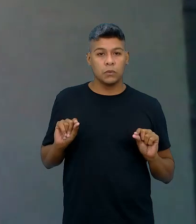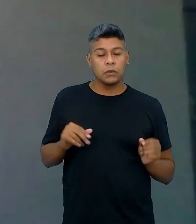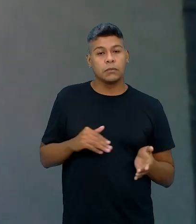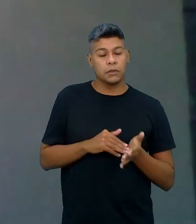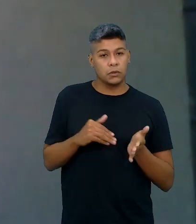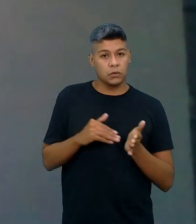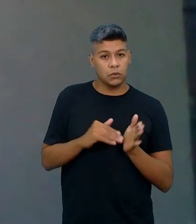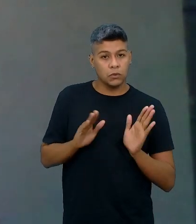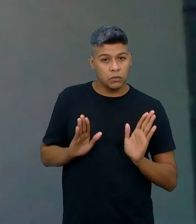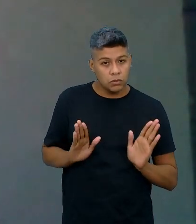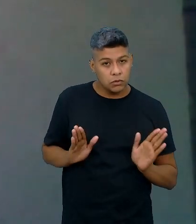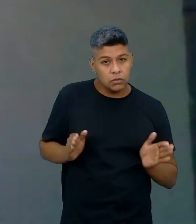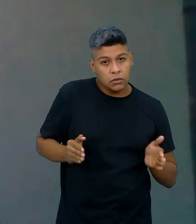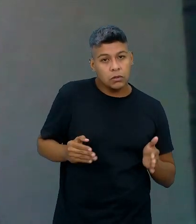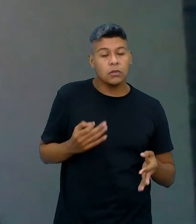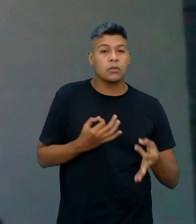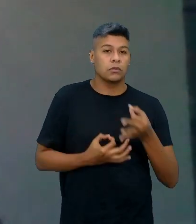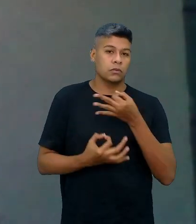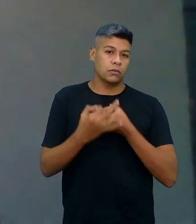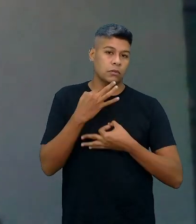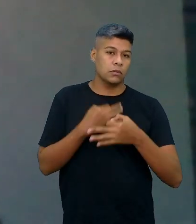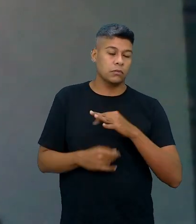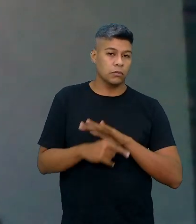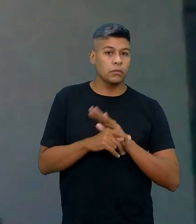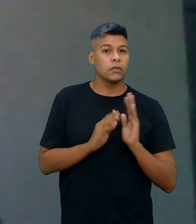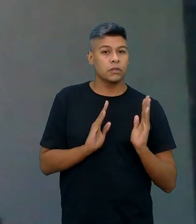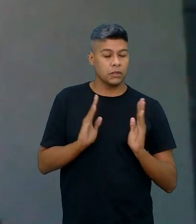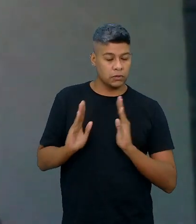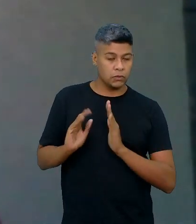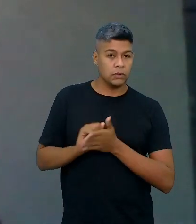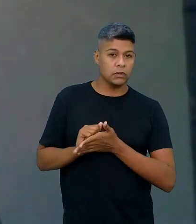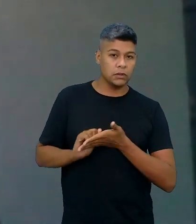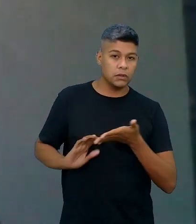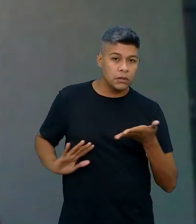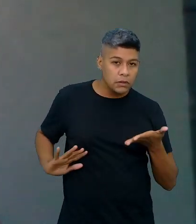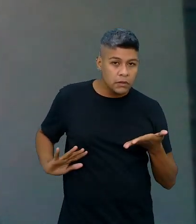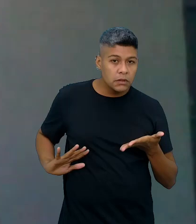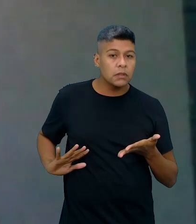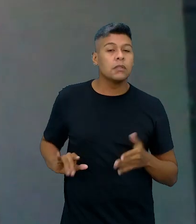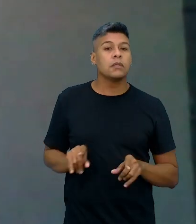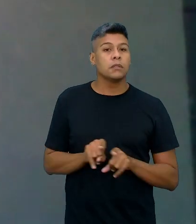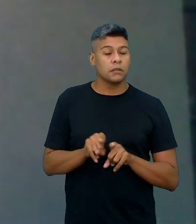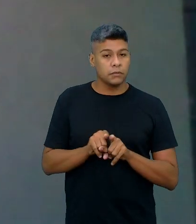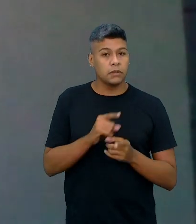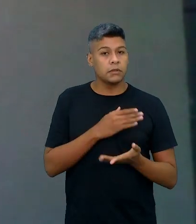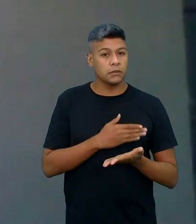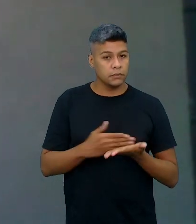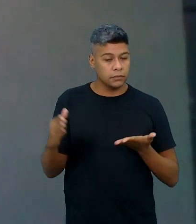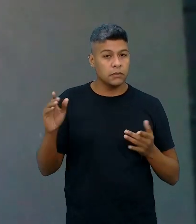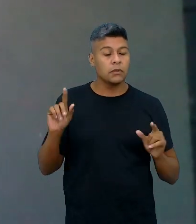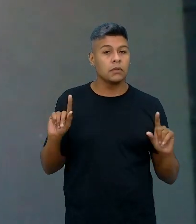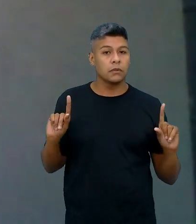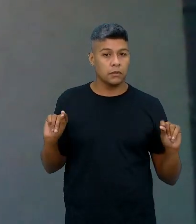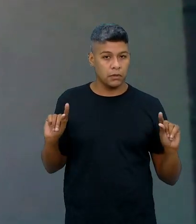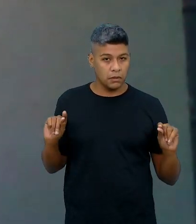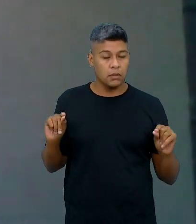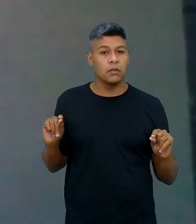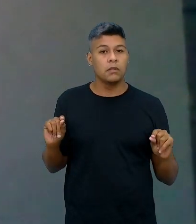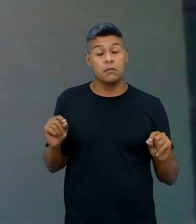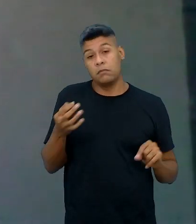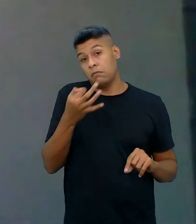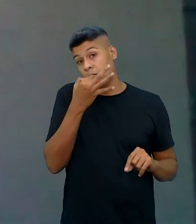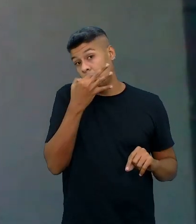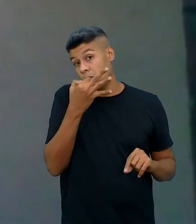ativa, como sugestão para essa sequência de atividades, e para encerrar nós daremos uma